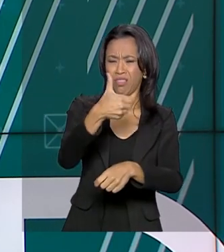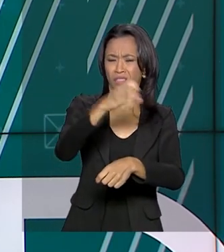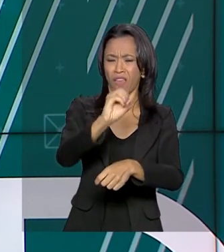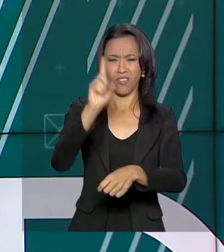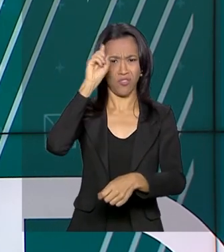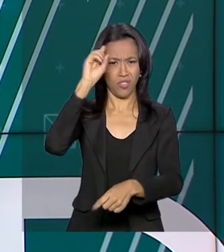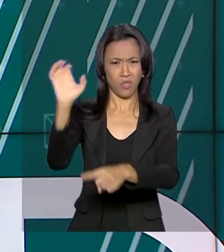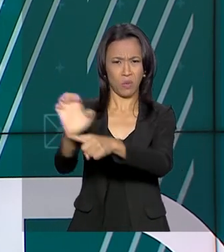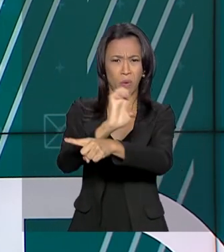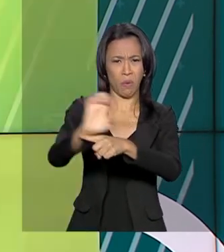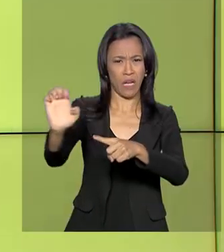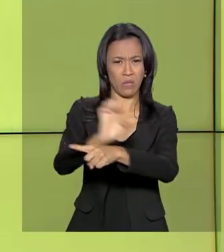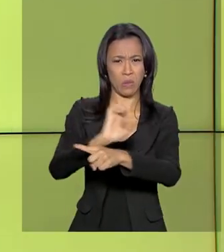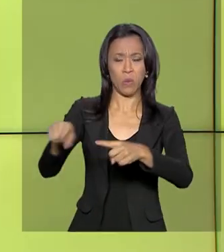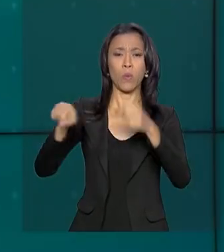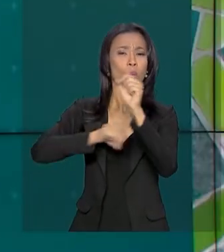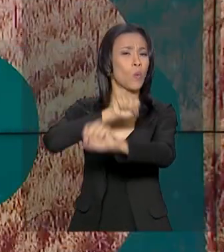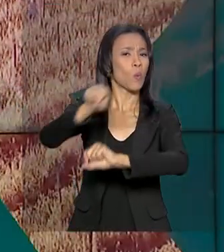protestos por conta da alta de combustíveis.